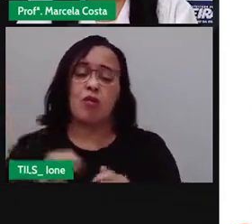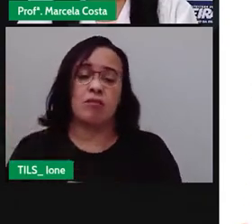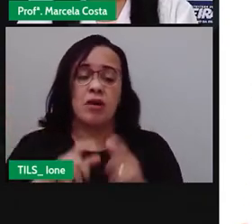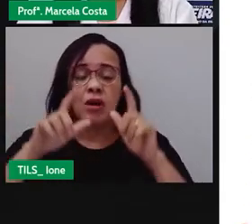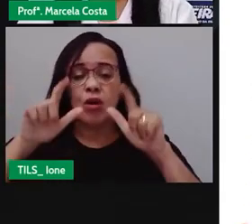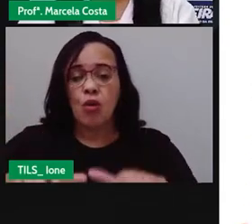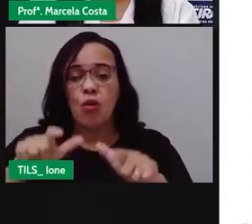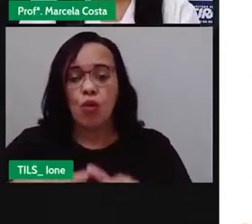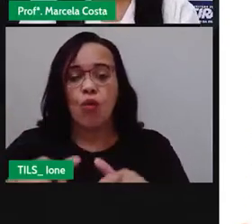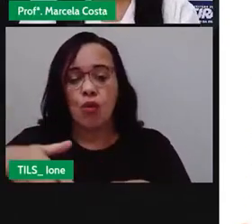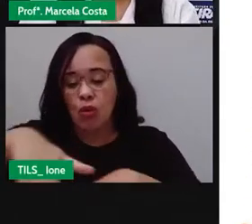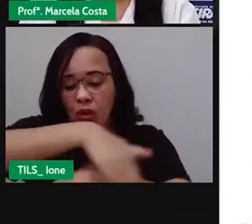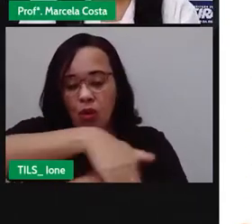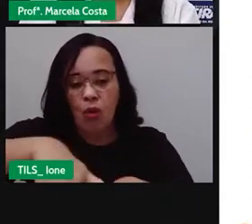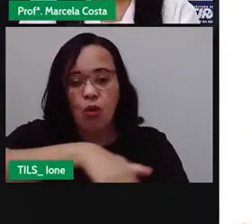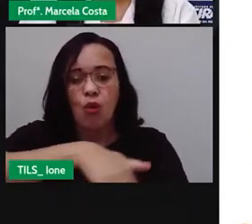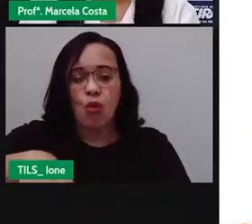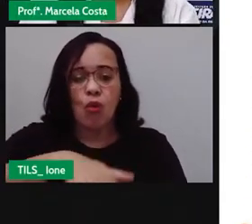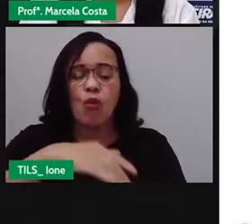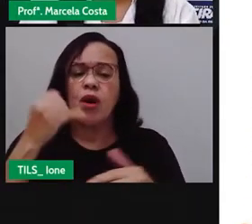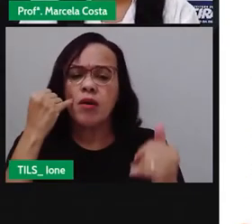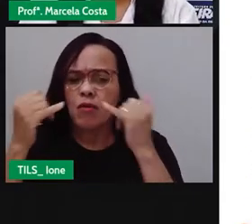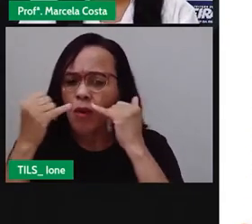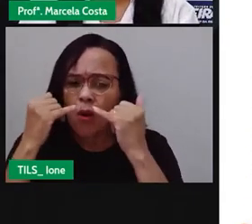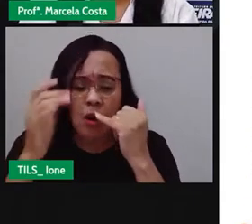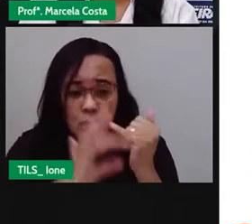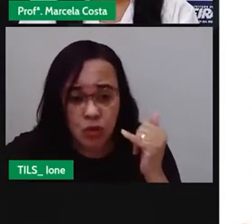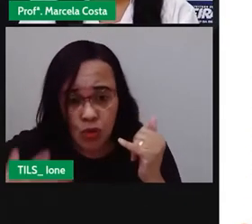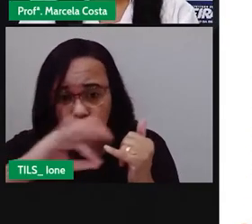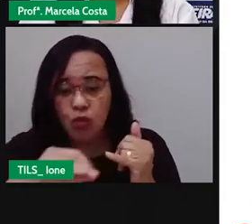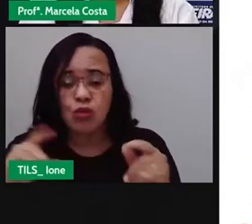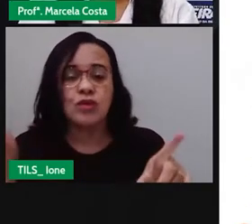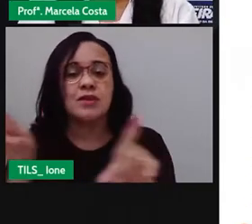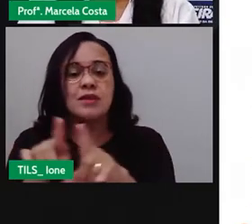ilustrar e as informações sobre aquele lugar,